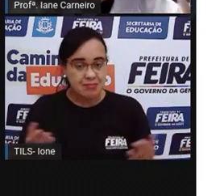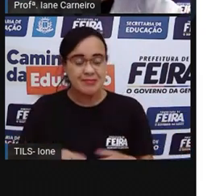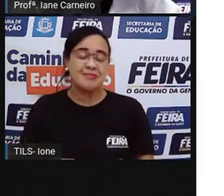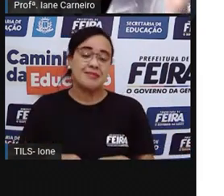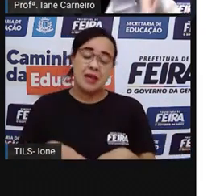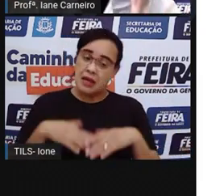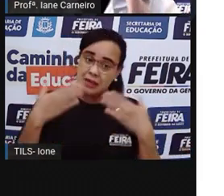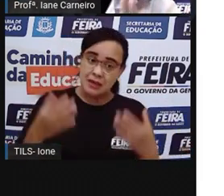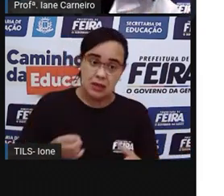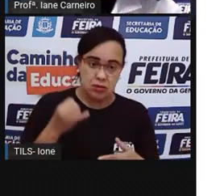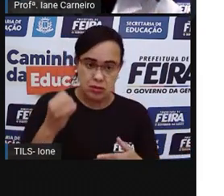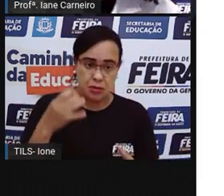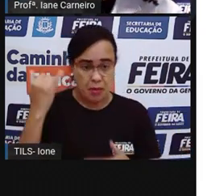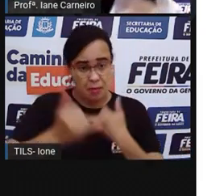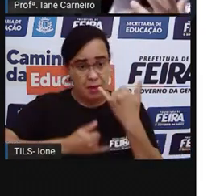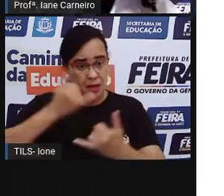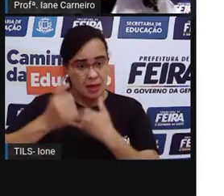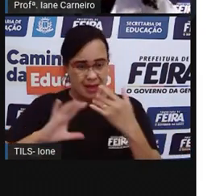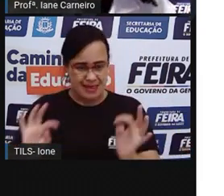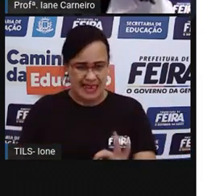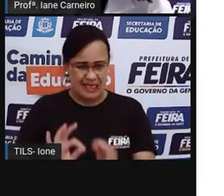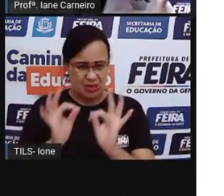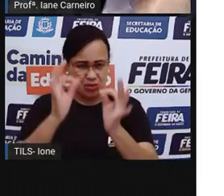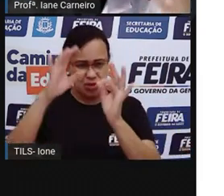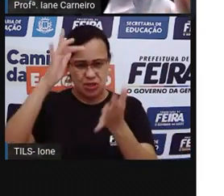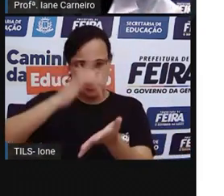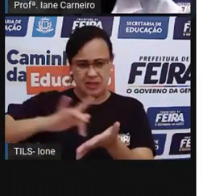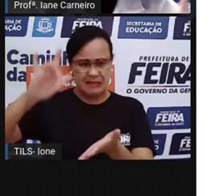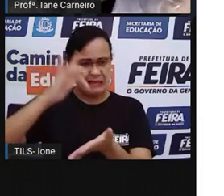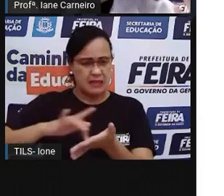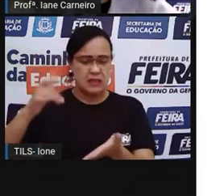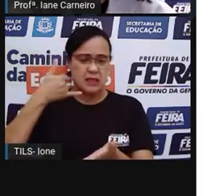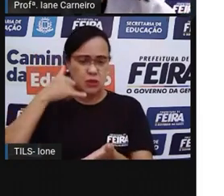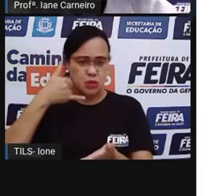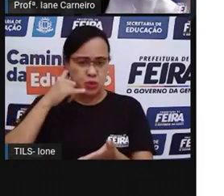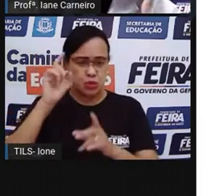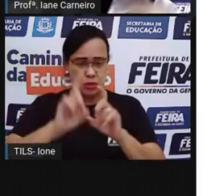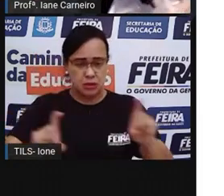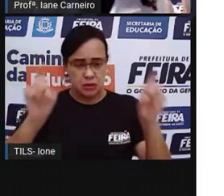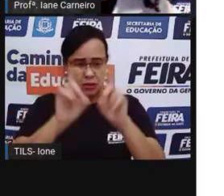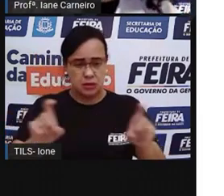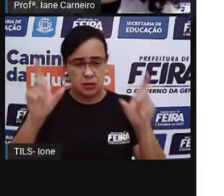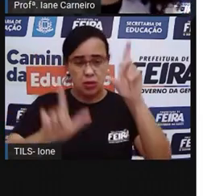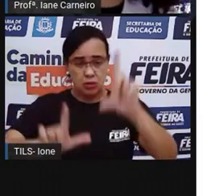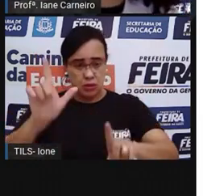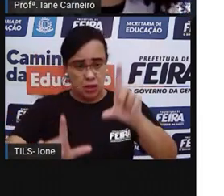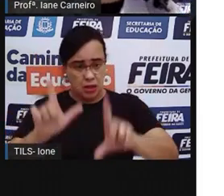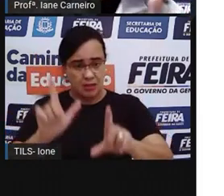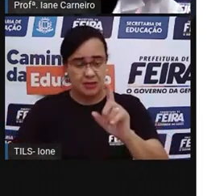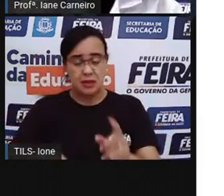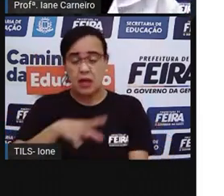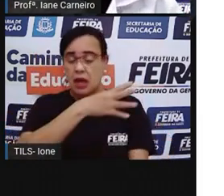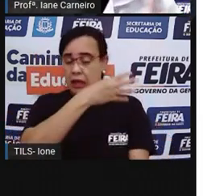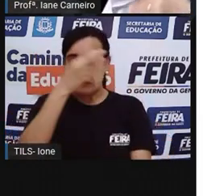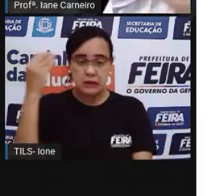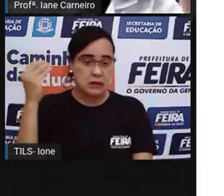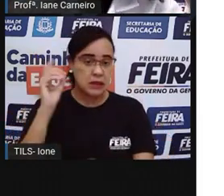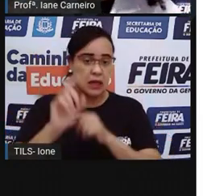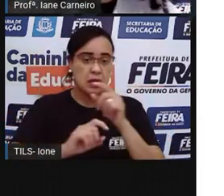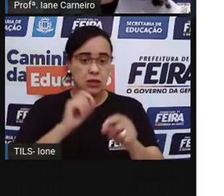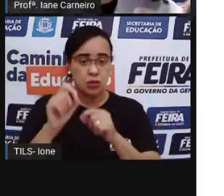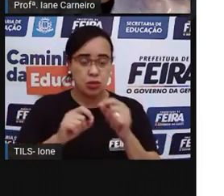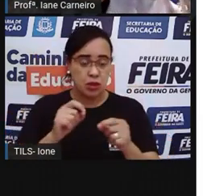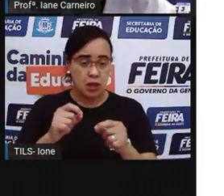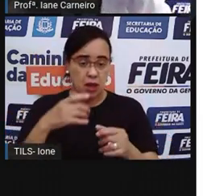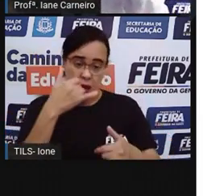brinca muito com os eletrônicos, a gente deixa de explorar outras partes do nosso corpo. A gente deixa de